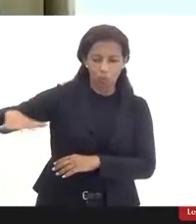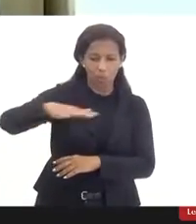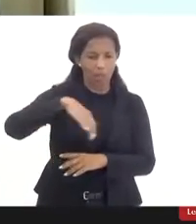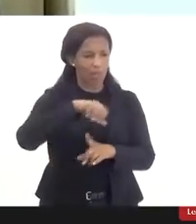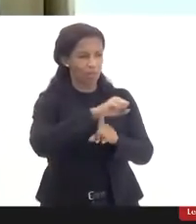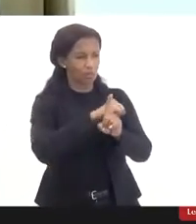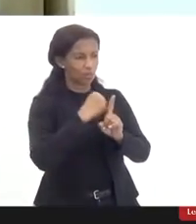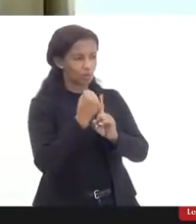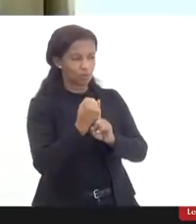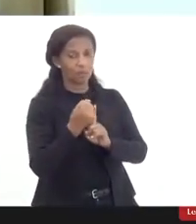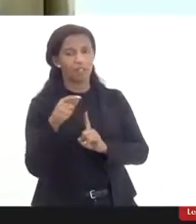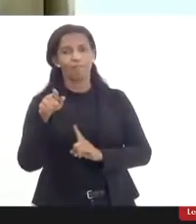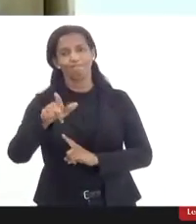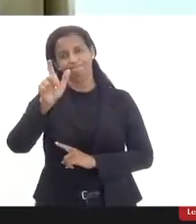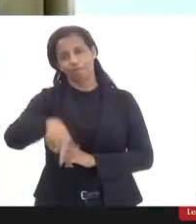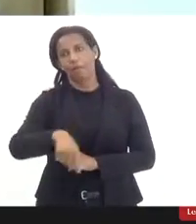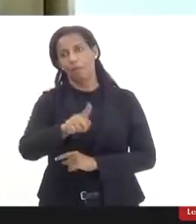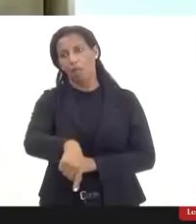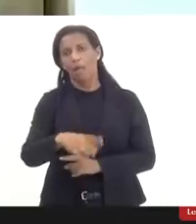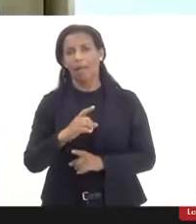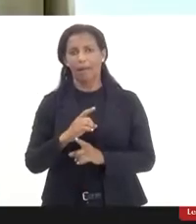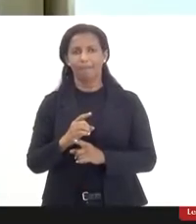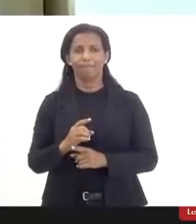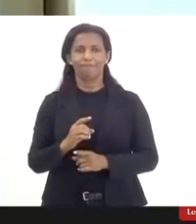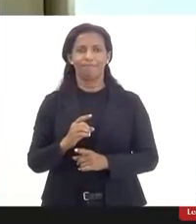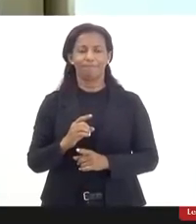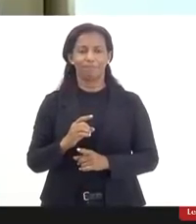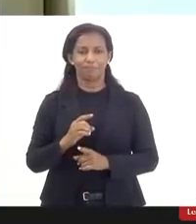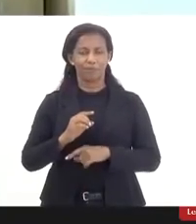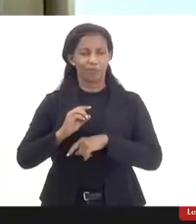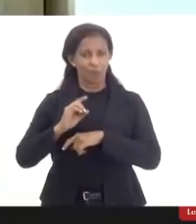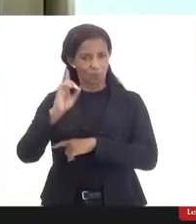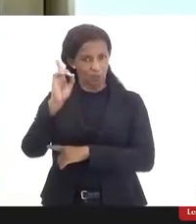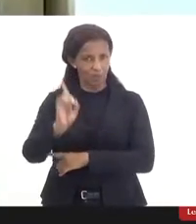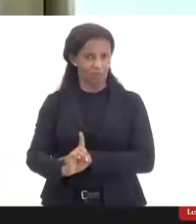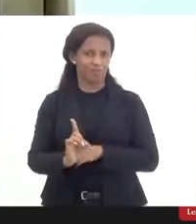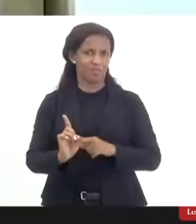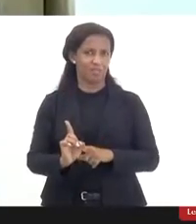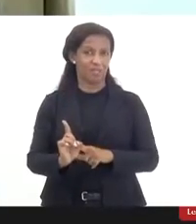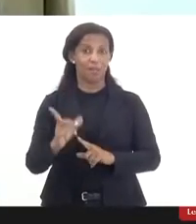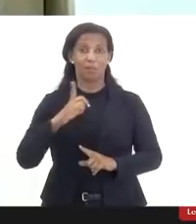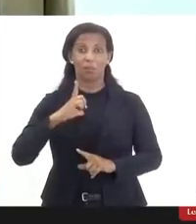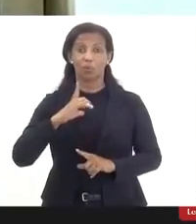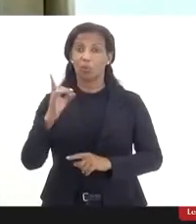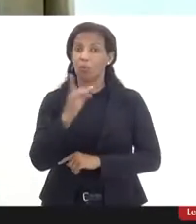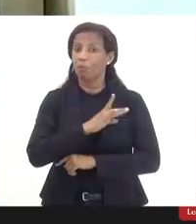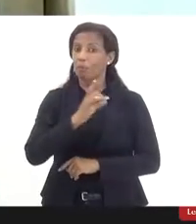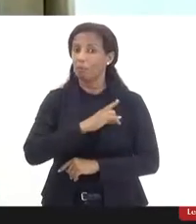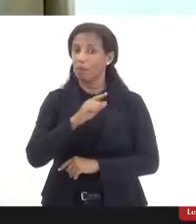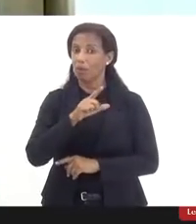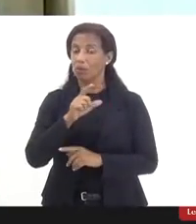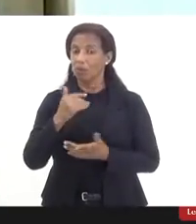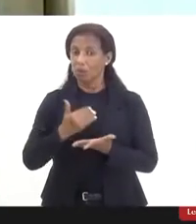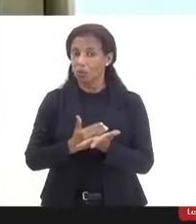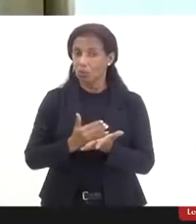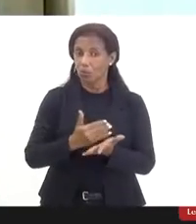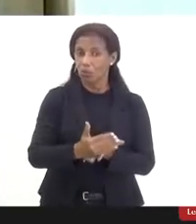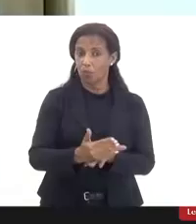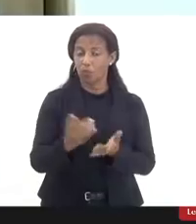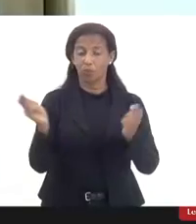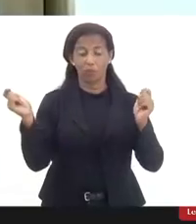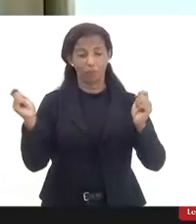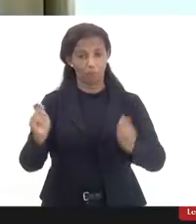social você caracteriza como deficiência mas eu tenho medo de que isso nessa fase inicial